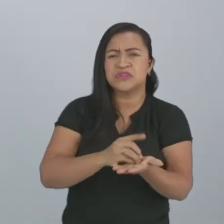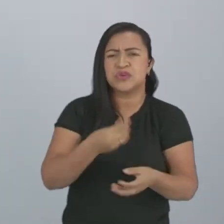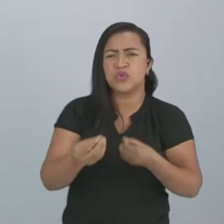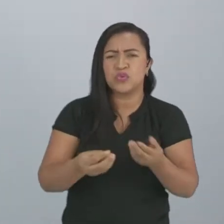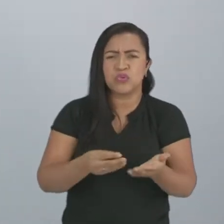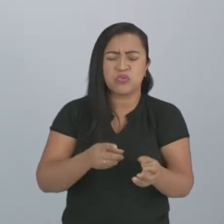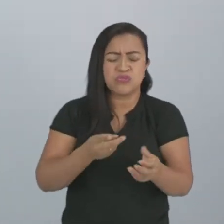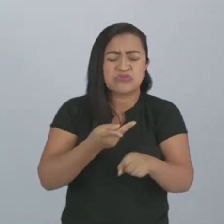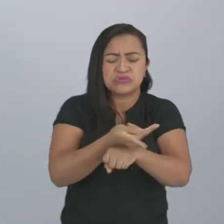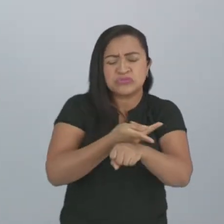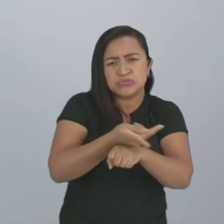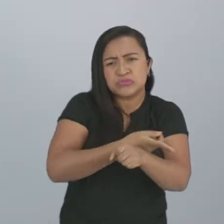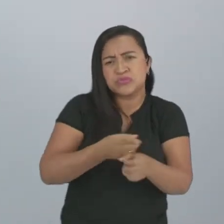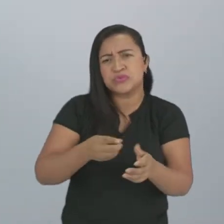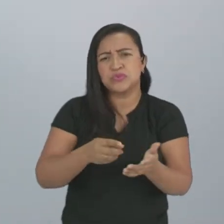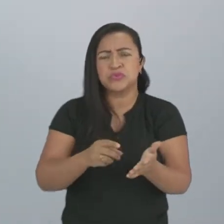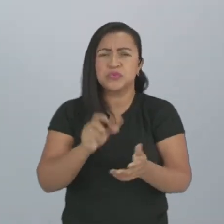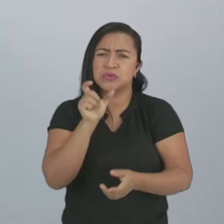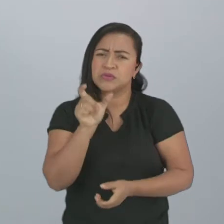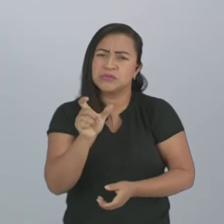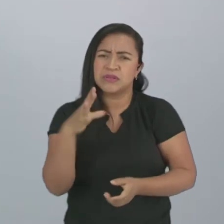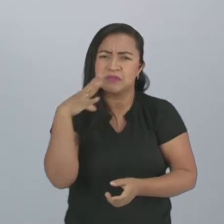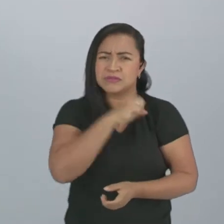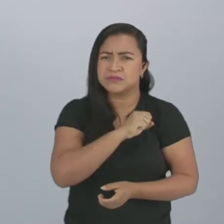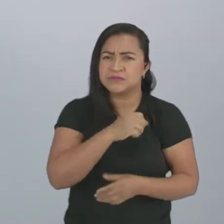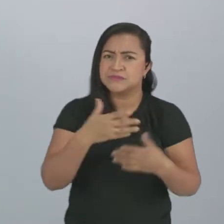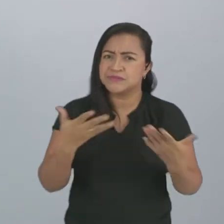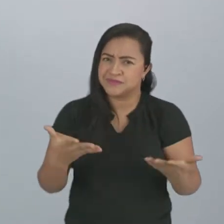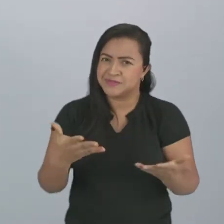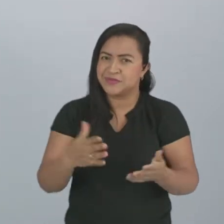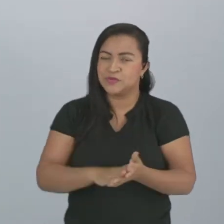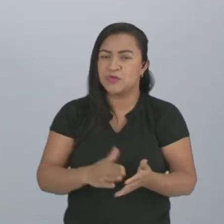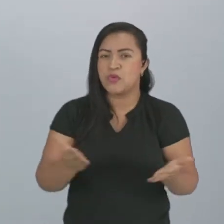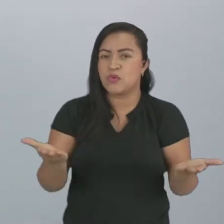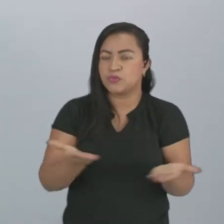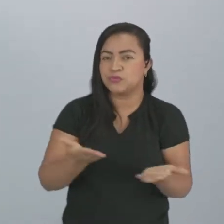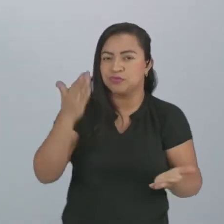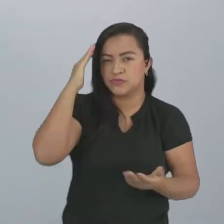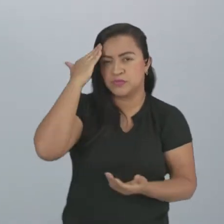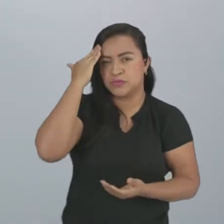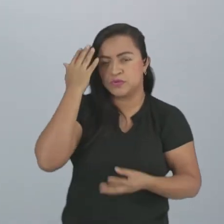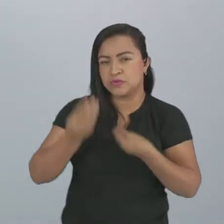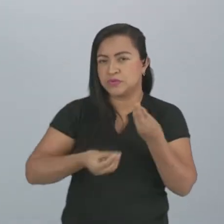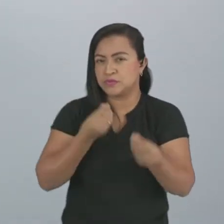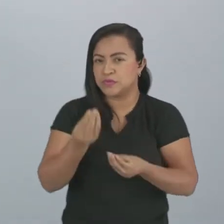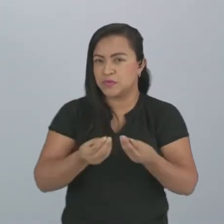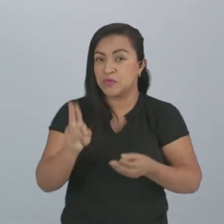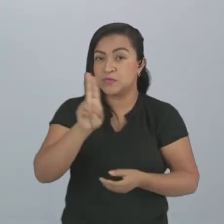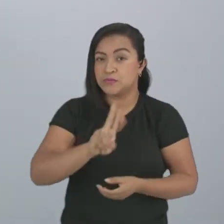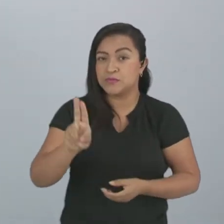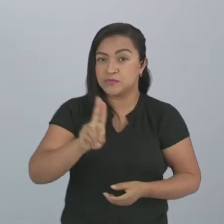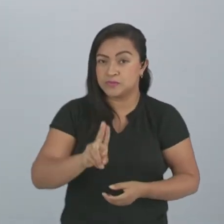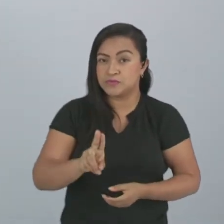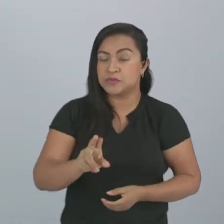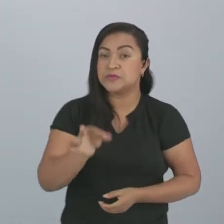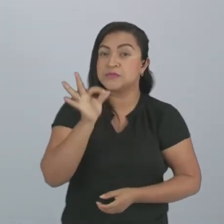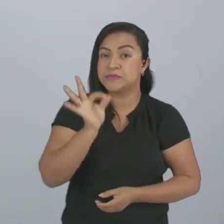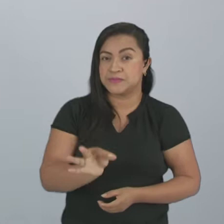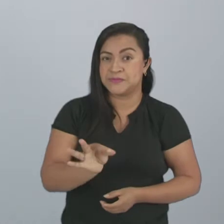como ele é organizado? Então hoje vamos compreender essa organização e como utilizá-la da maneira correta.